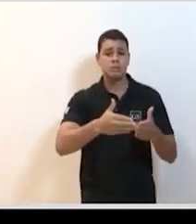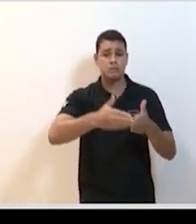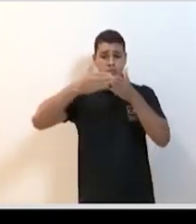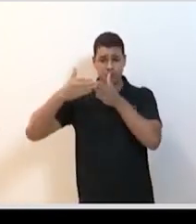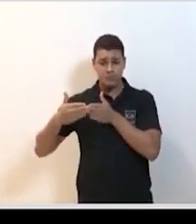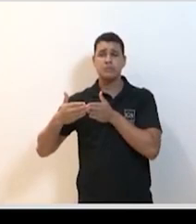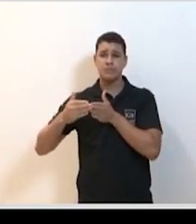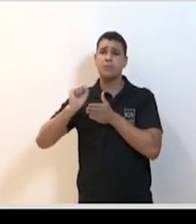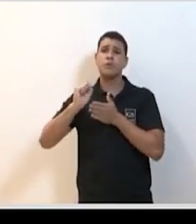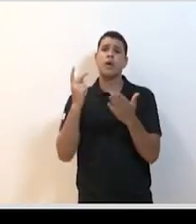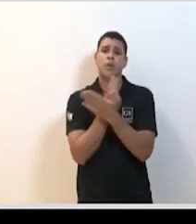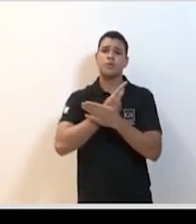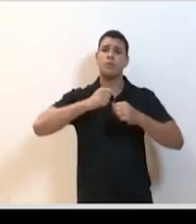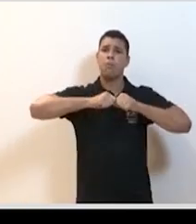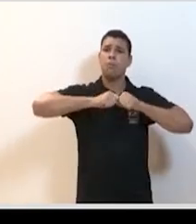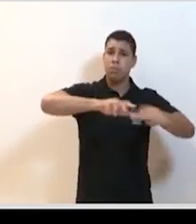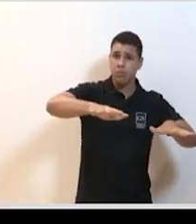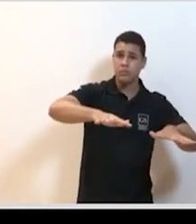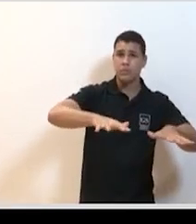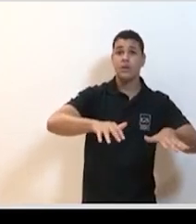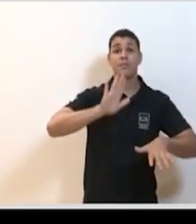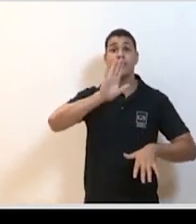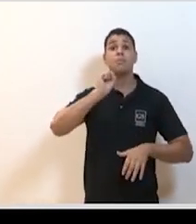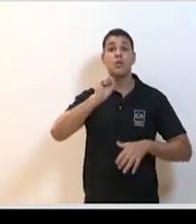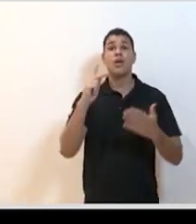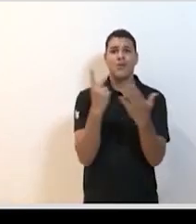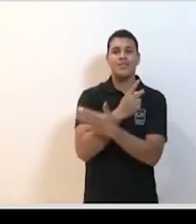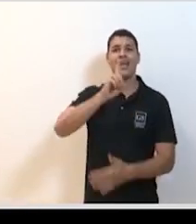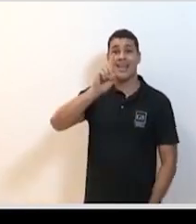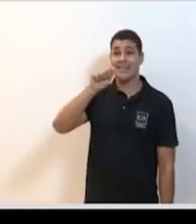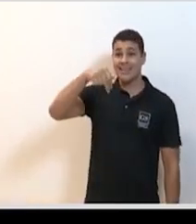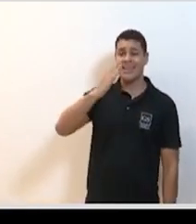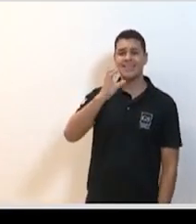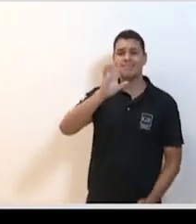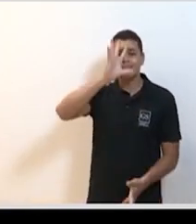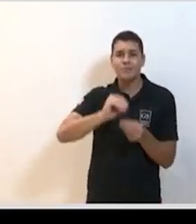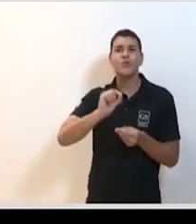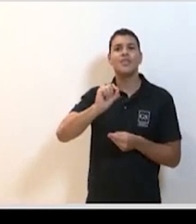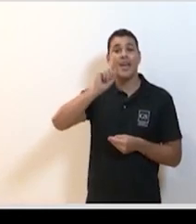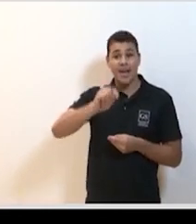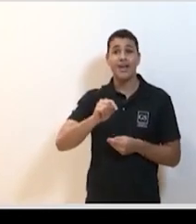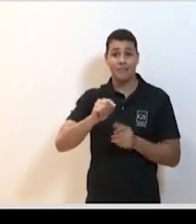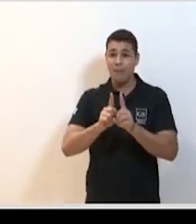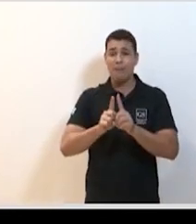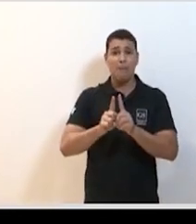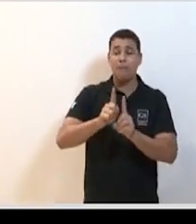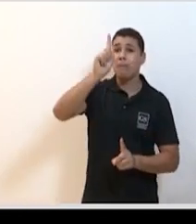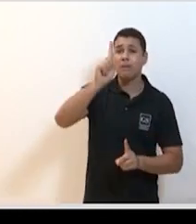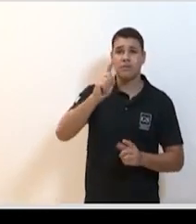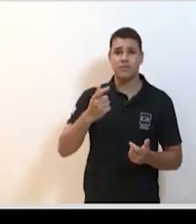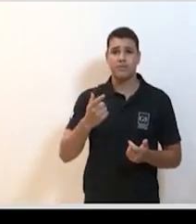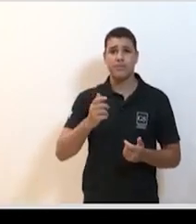de determinado momento a gente vai ter que evoluir para o que ele chama de dance para a dança a dança ao redor dos números da epidemia ou seja